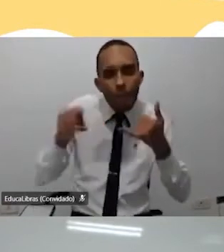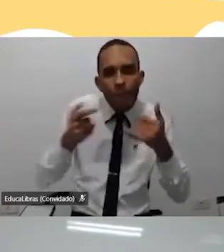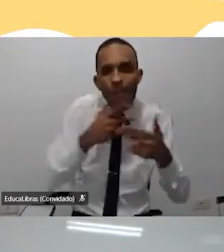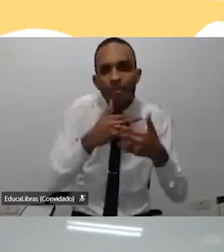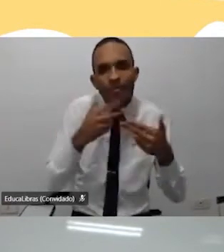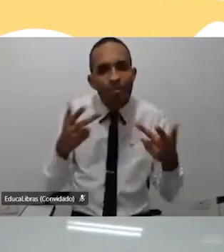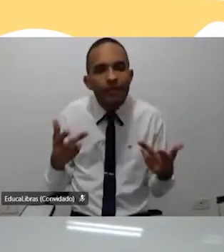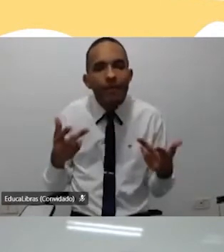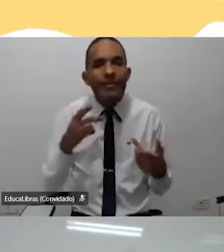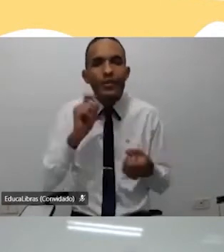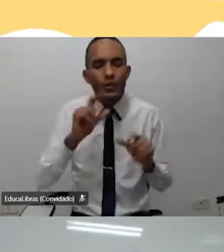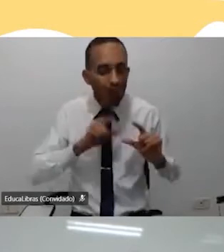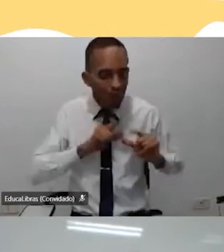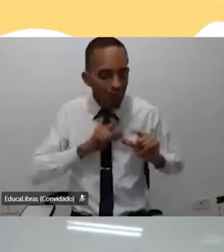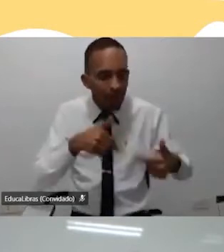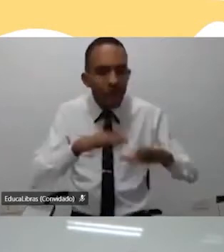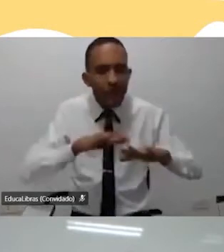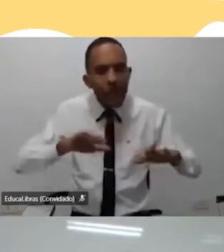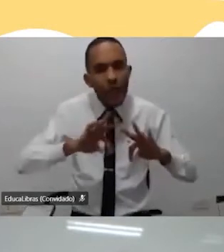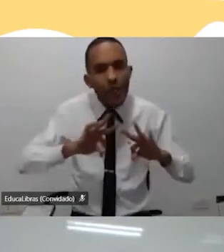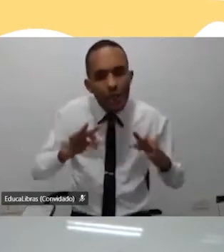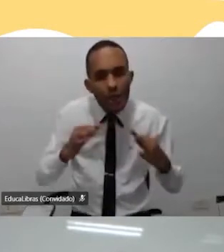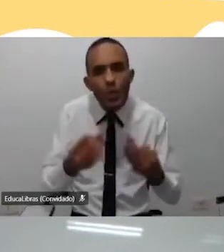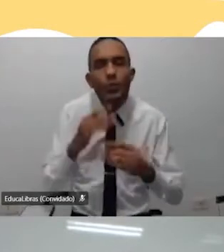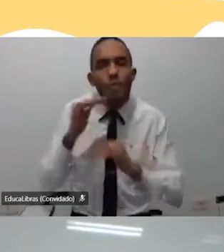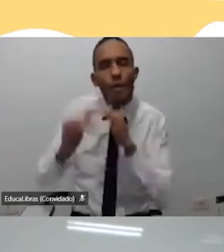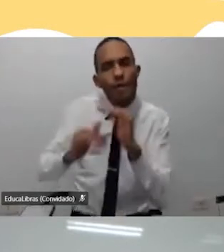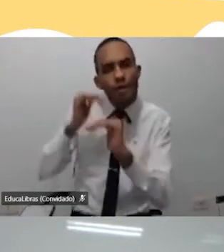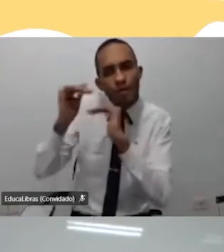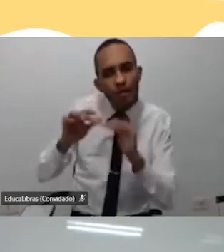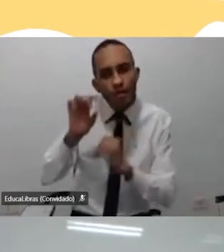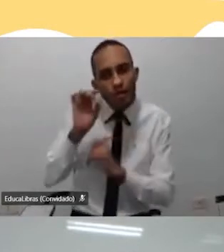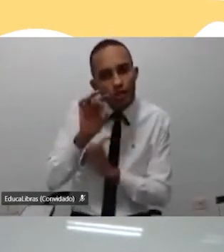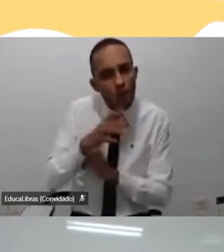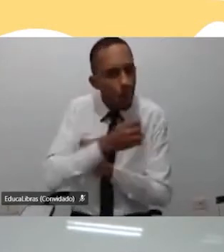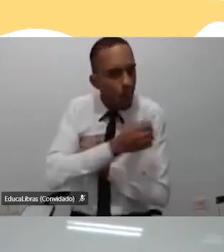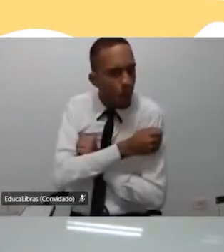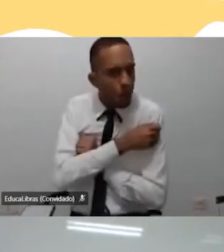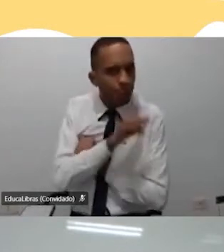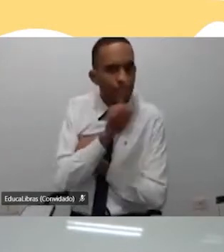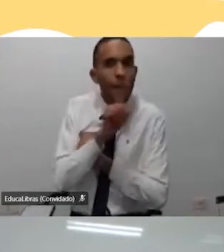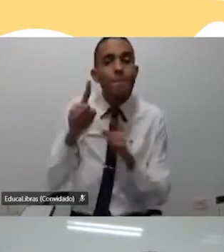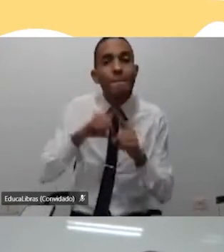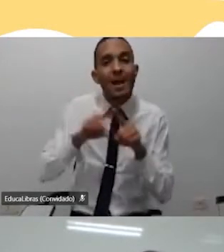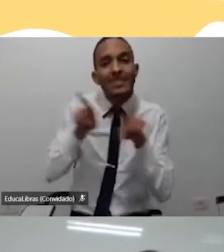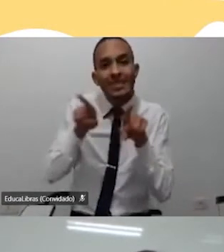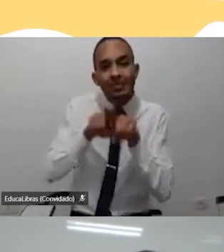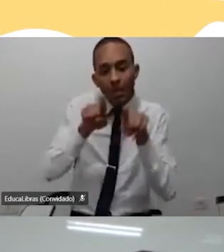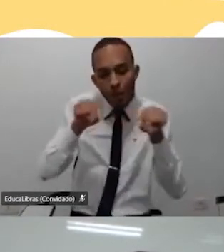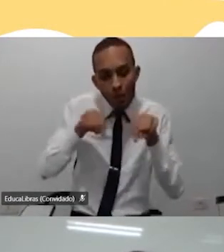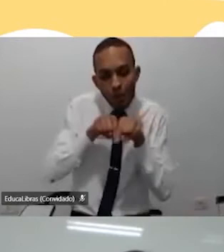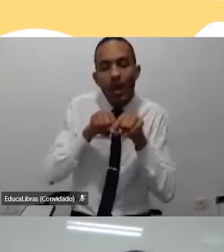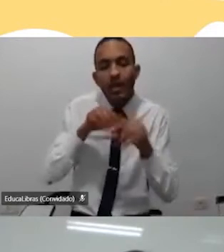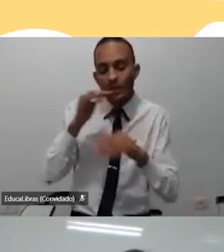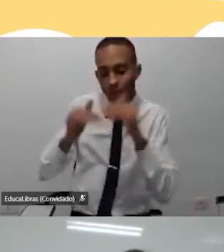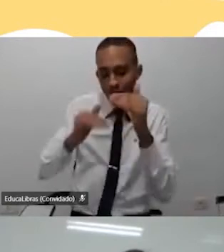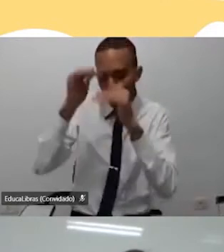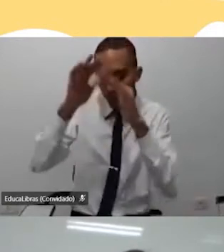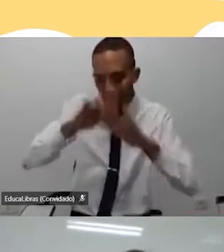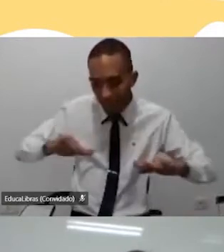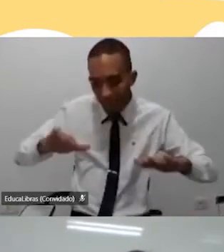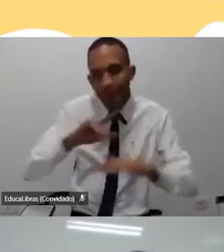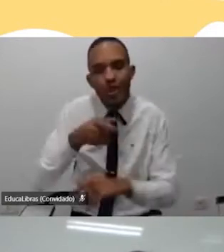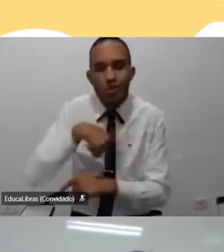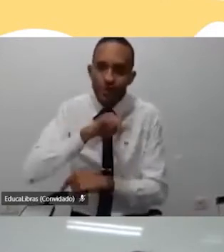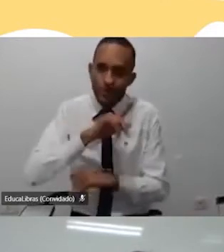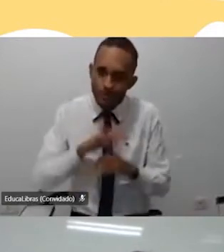engajamento todo para desenvolver não só o aluno, mas também um espaço de muito desenvolvimento para nós,